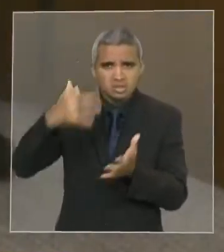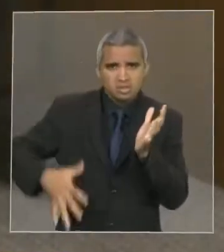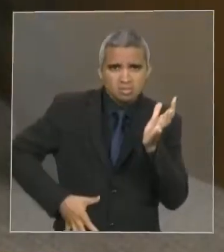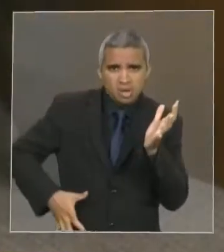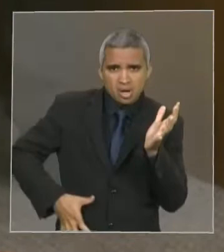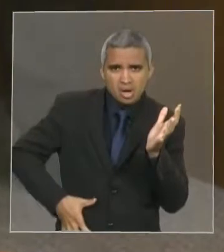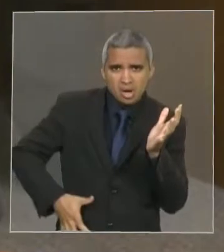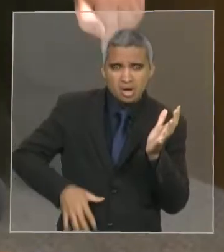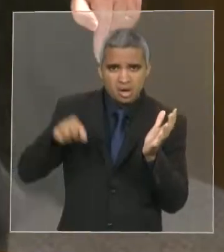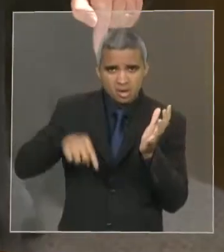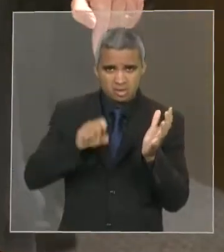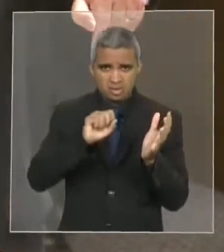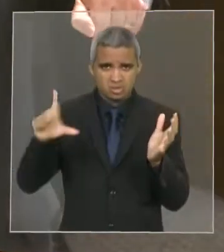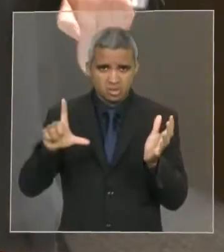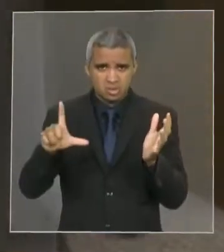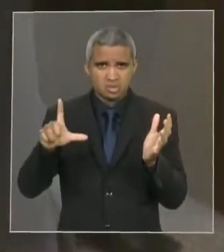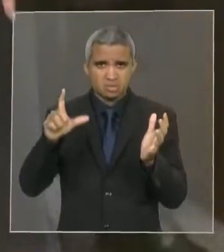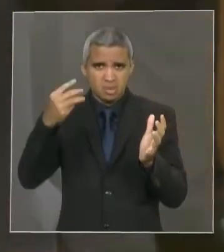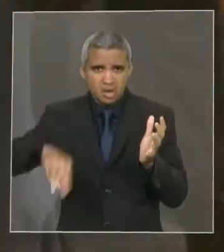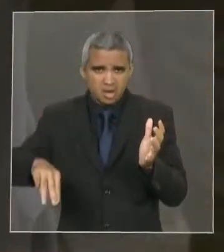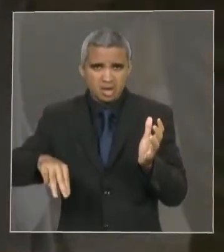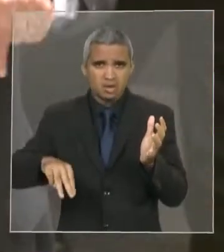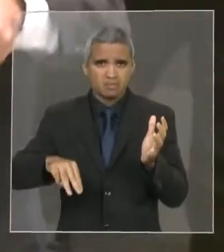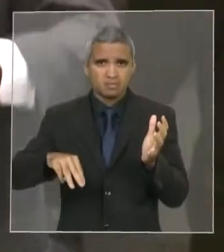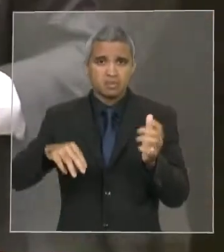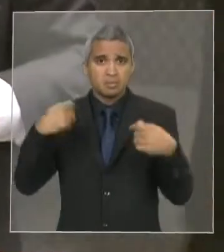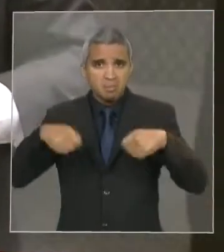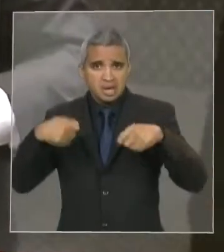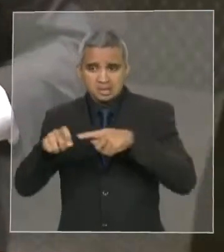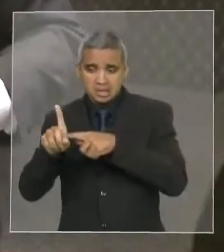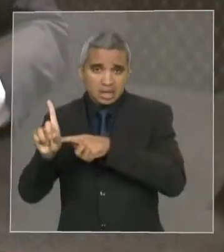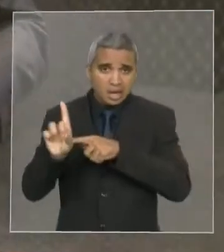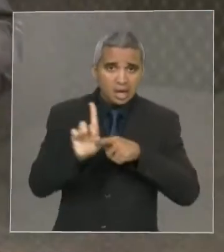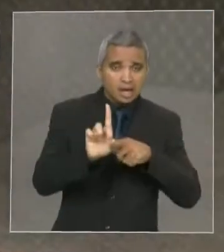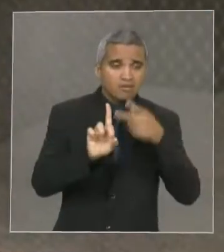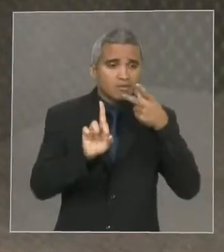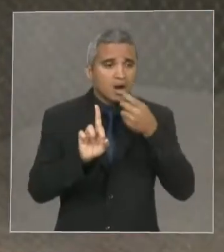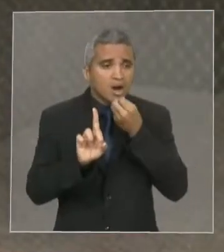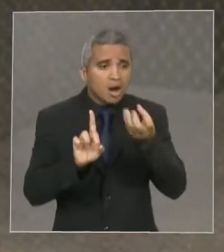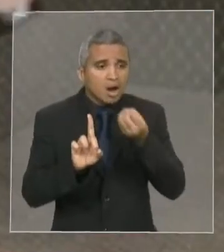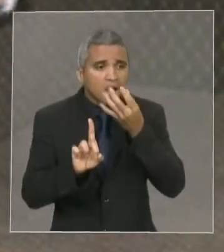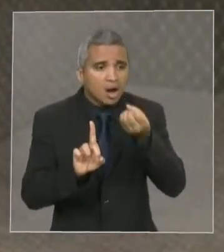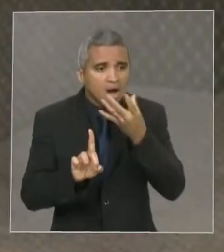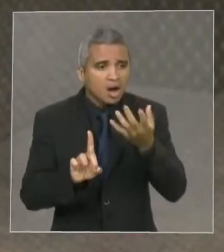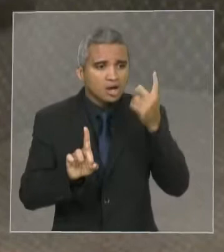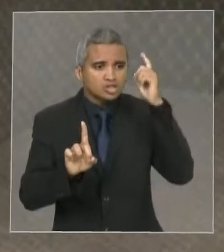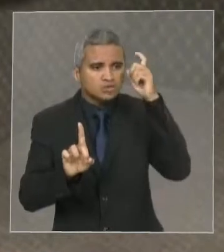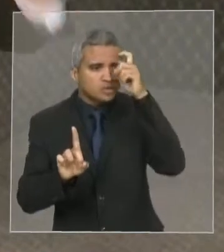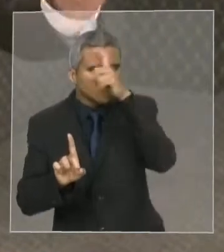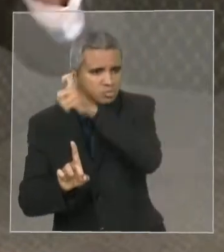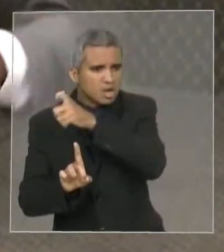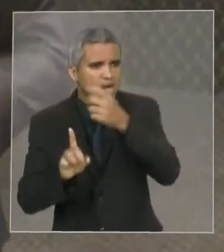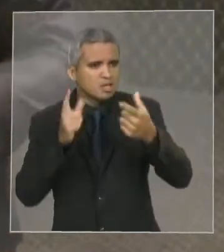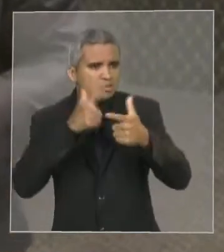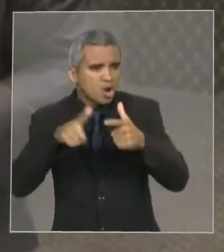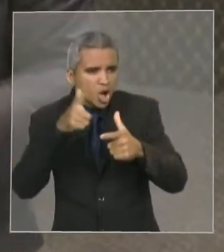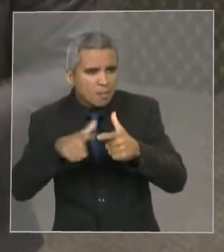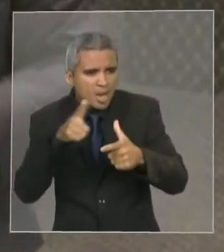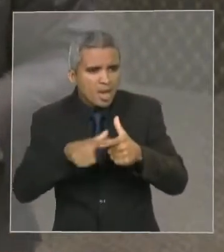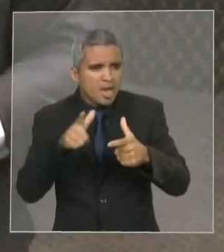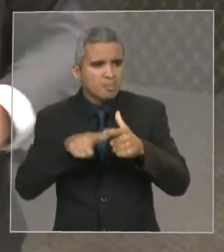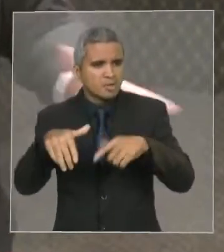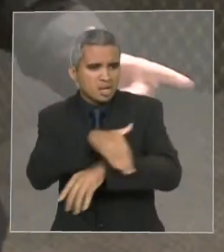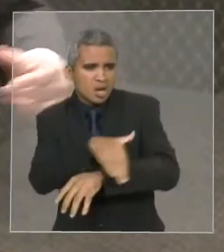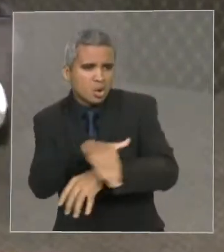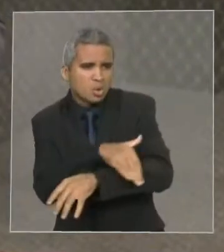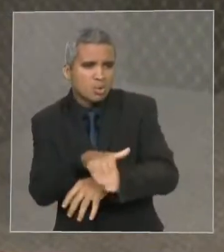ter sua voz no conselho para dizer o que eles estão sofrendo, as dificuldades que eles estão sofrendo neste conselho e que serão minoritários,